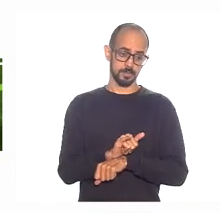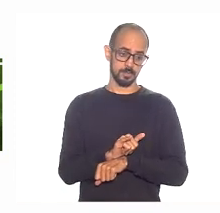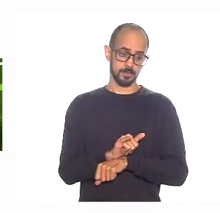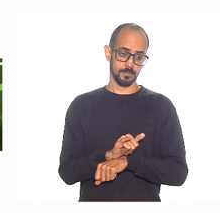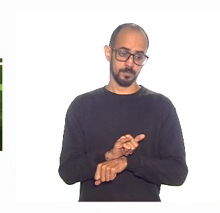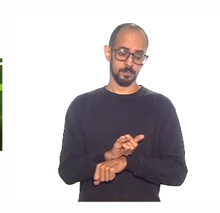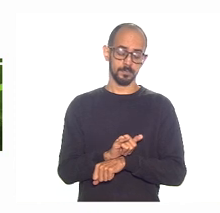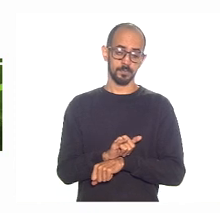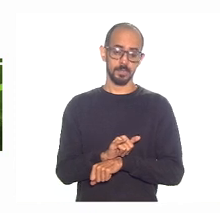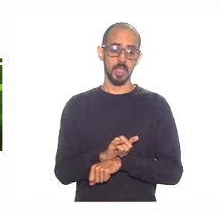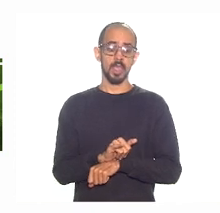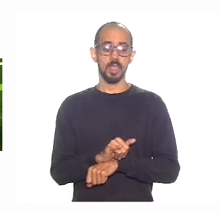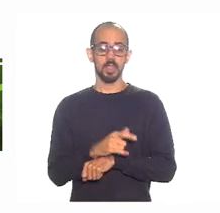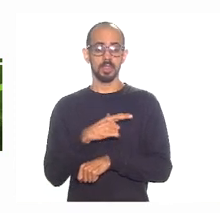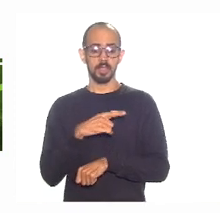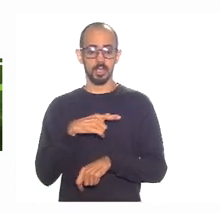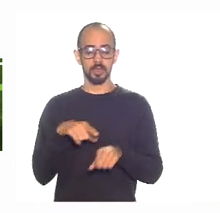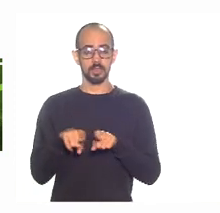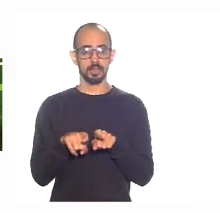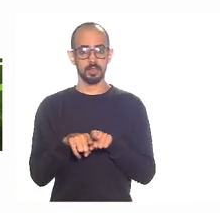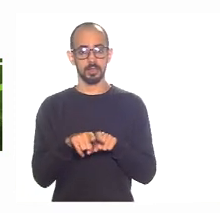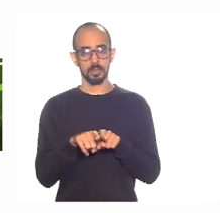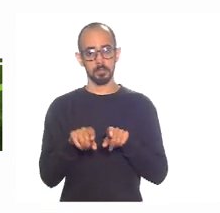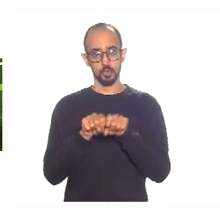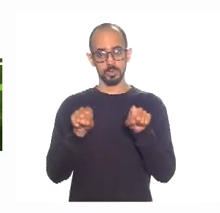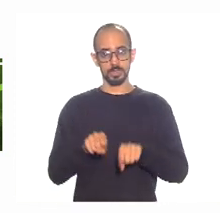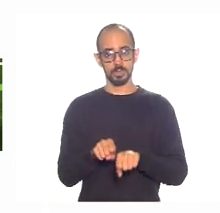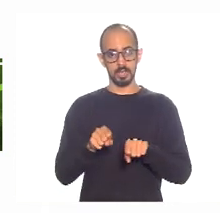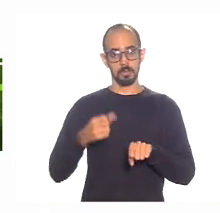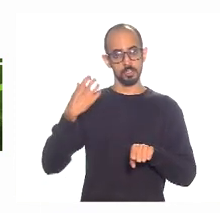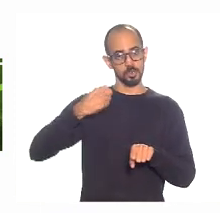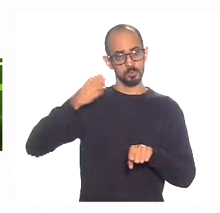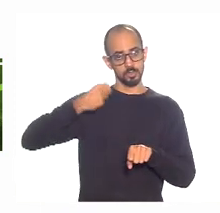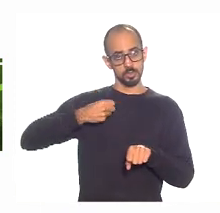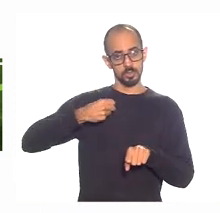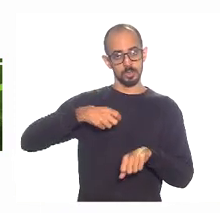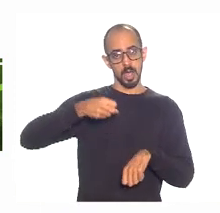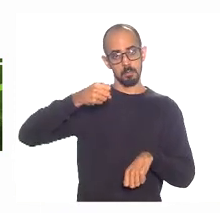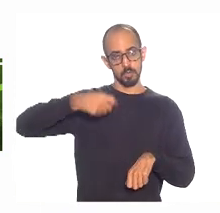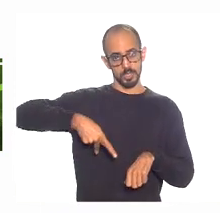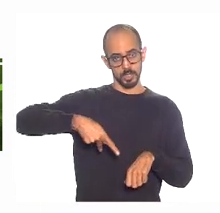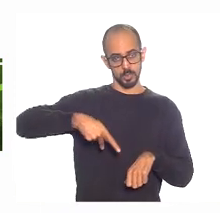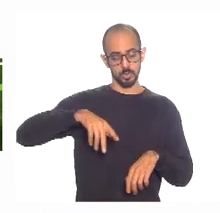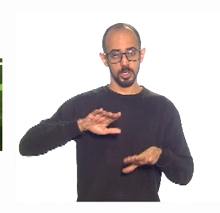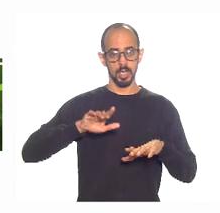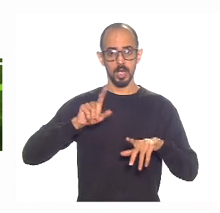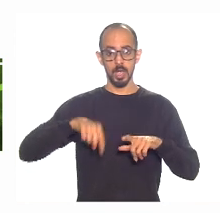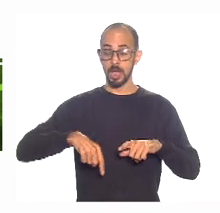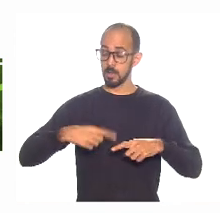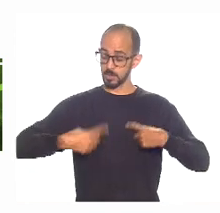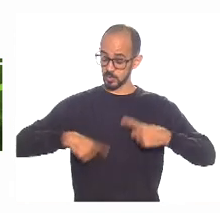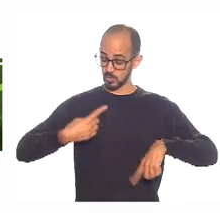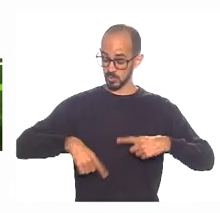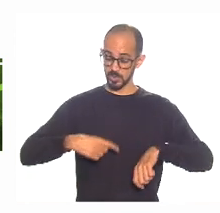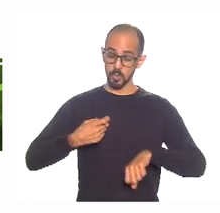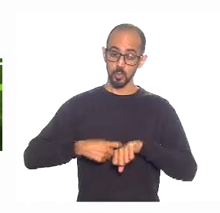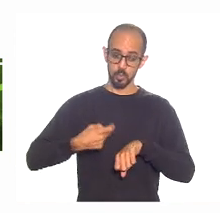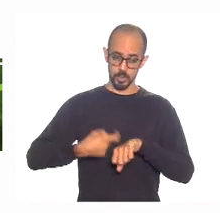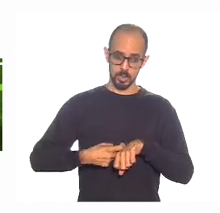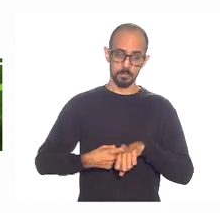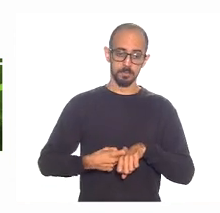Tem essa questão do regime previdenciário, que é uma discussão dura, que tem que ser elevado. Vai lá.